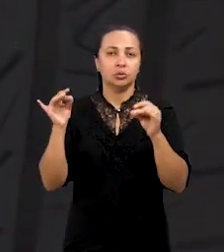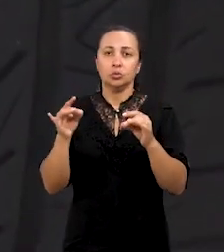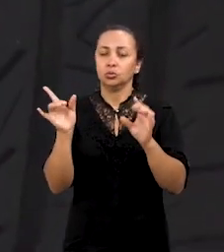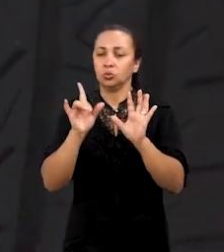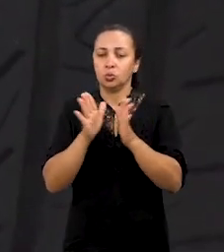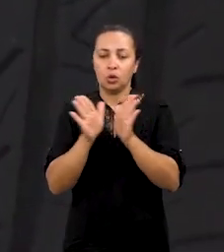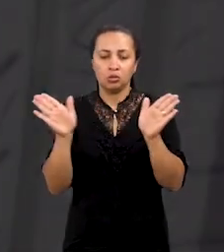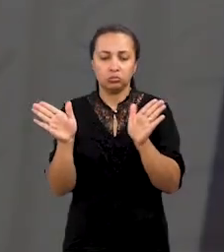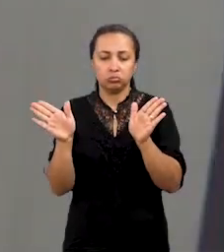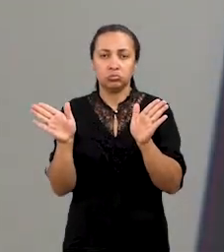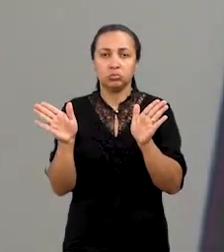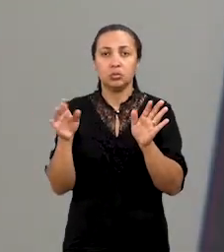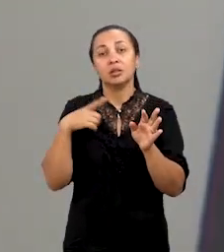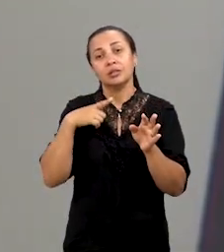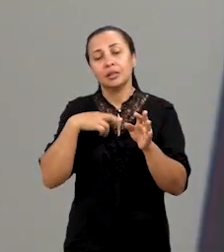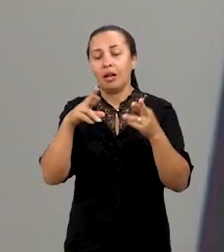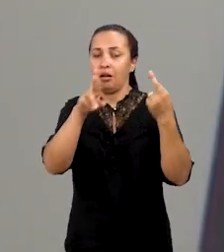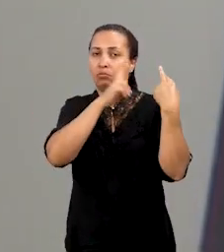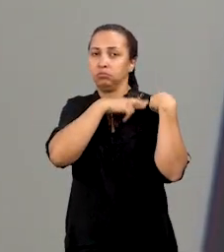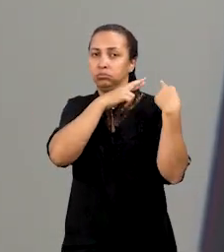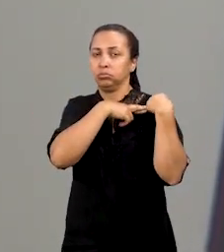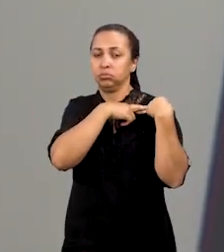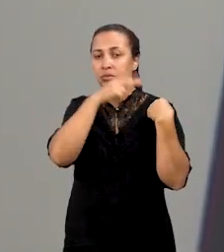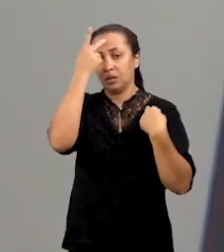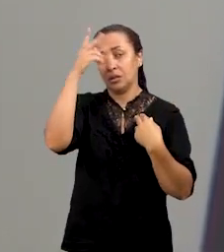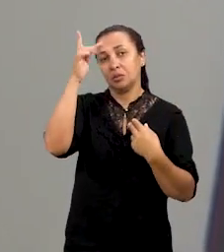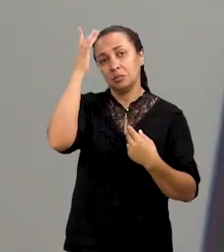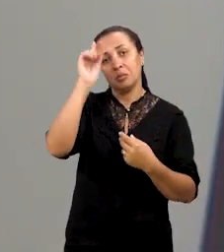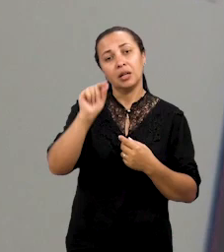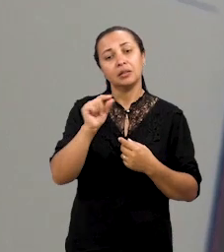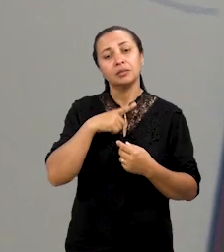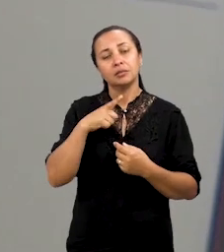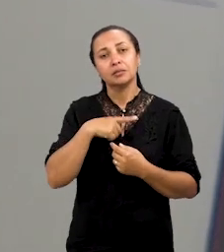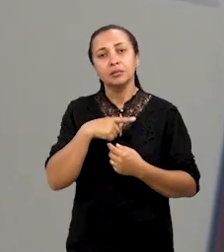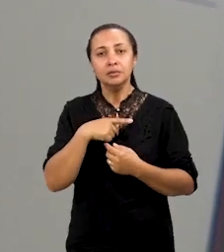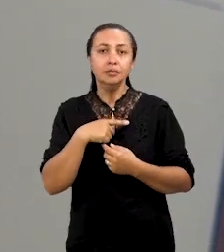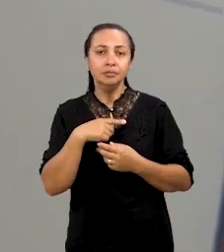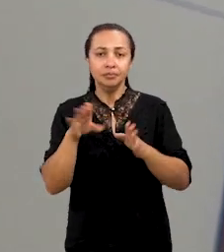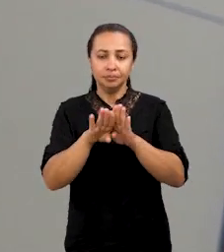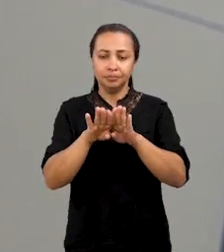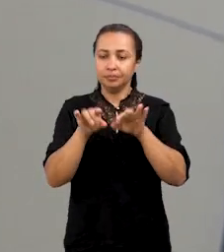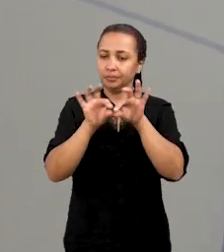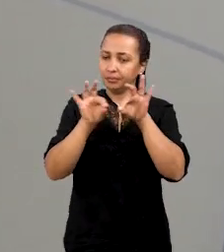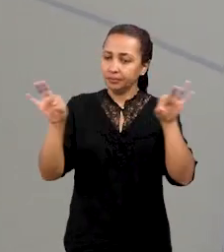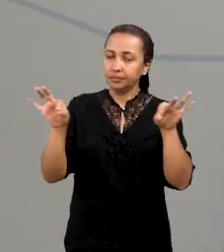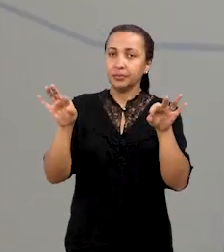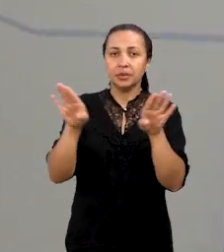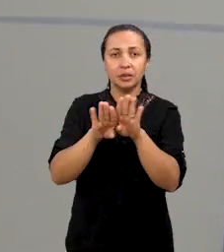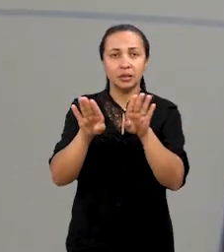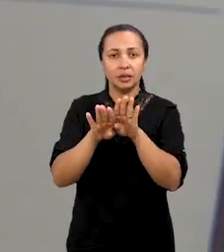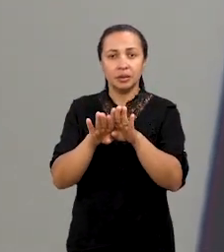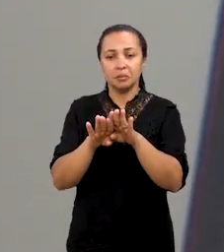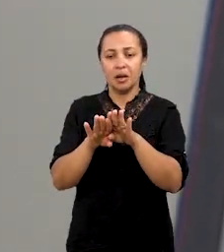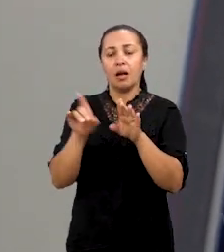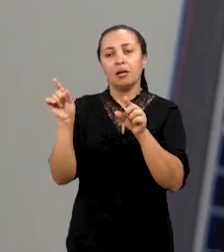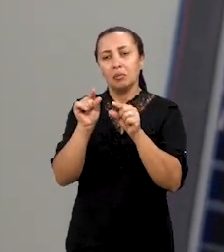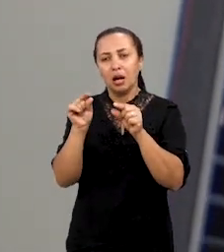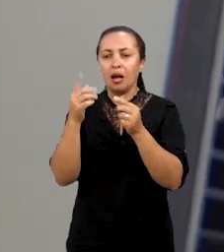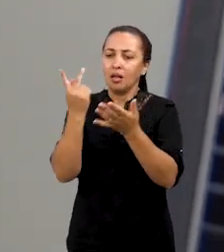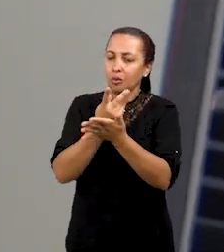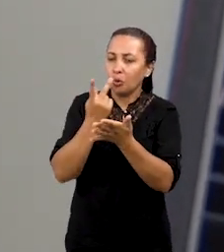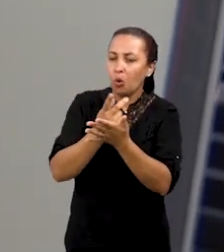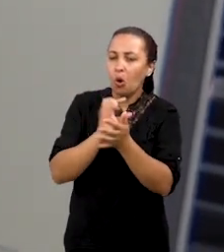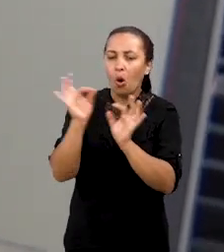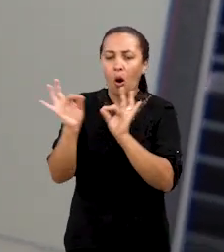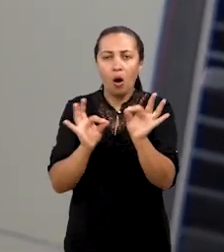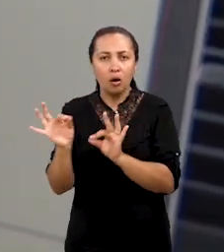iniciais que ele conta são responsáveis por tanto medir os deslocamentos horizontais como também por fazer pequenas correções